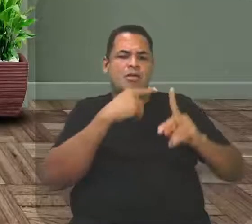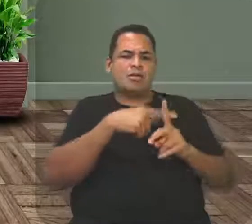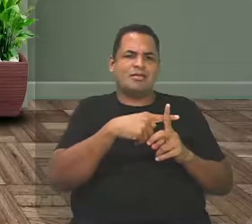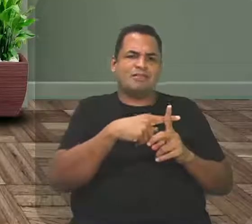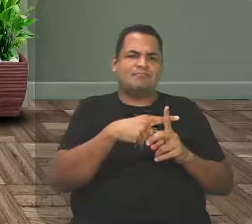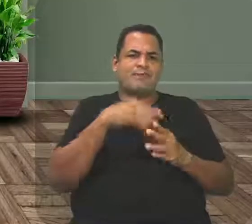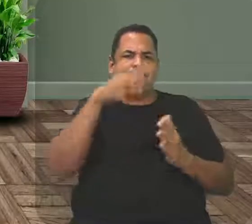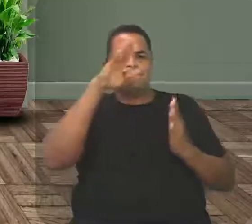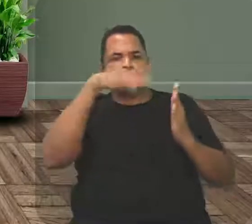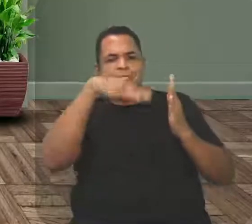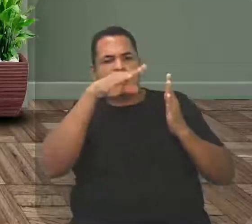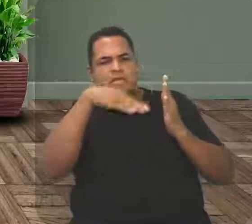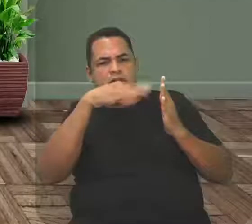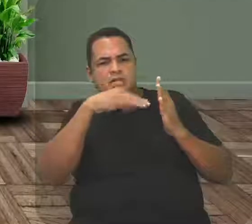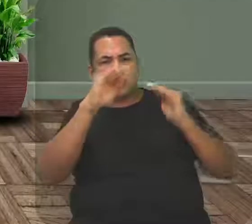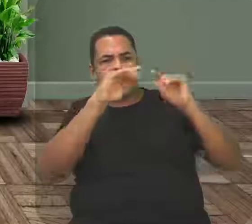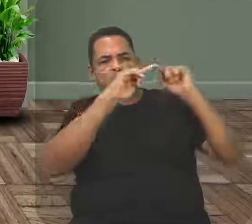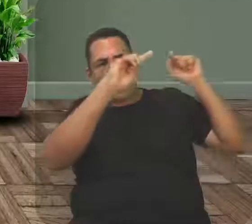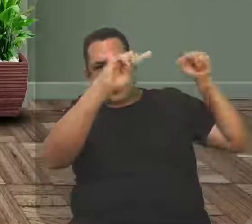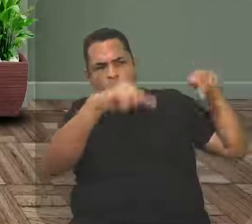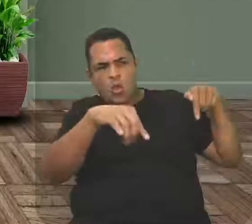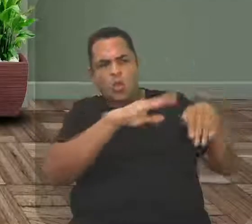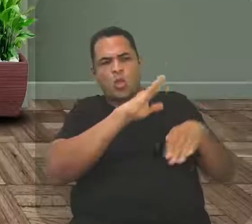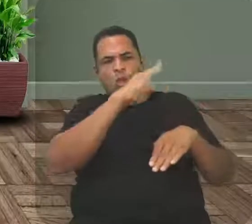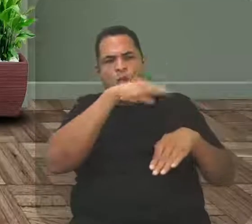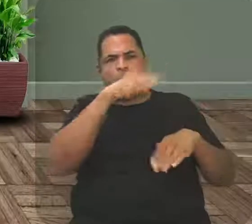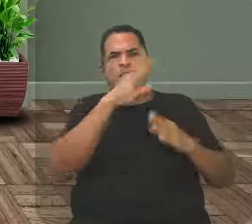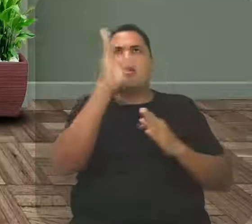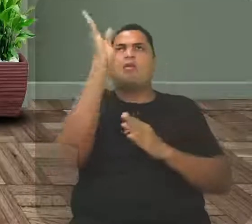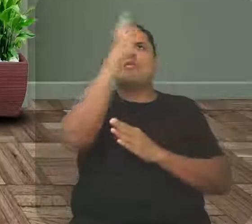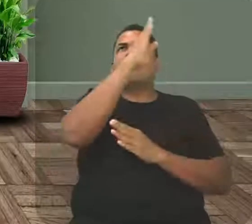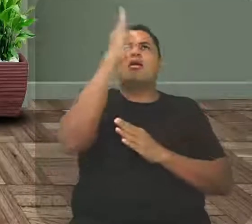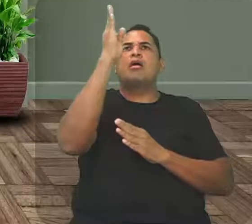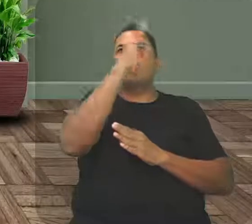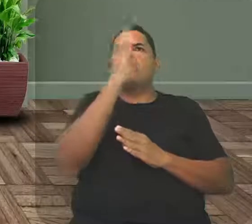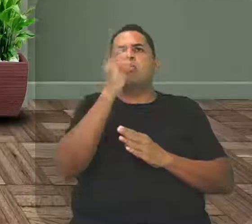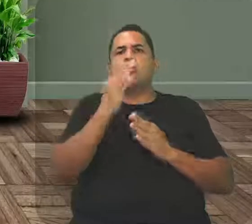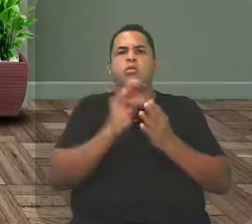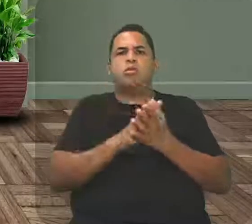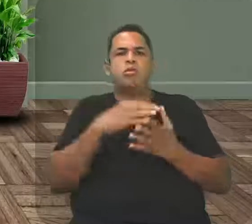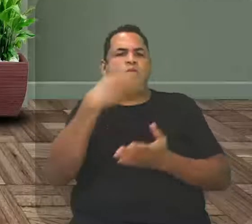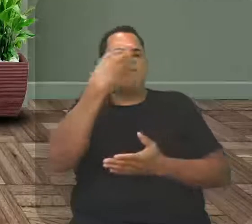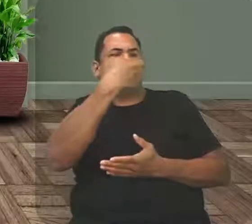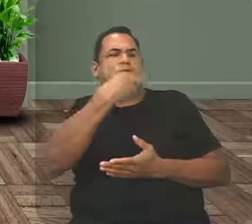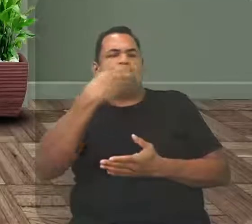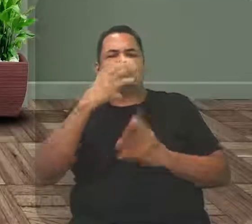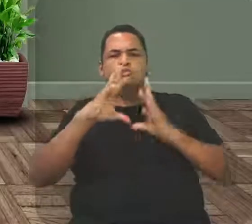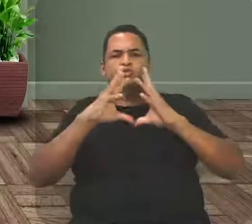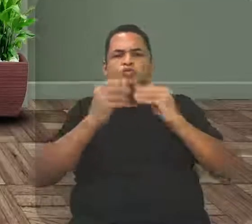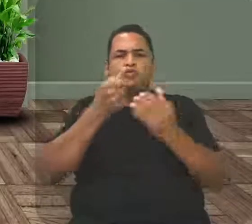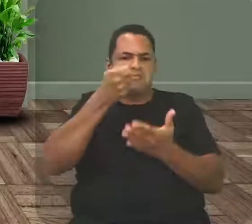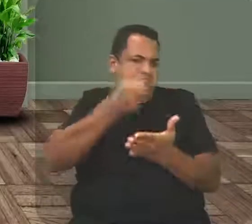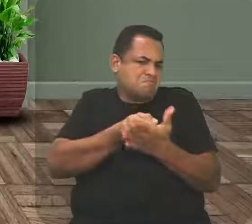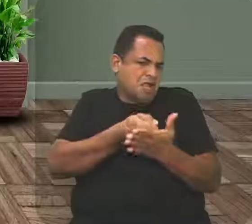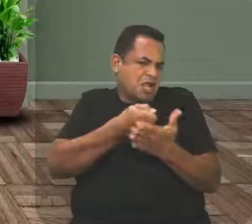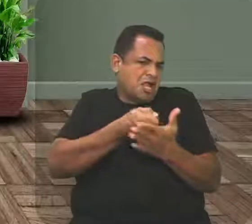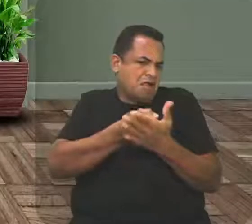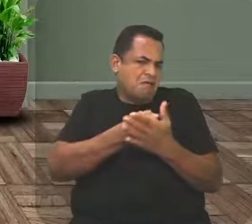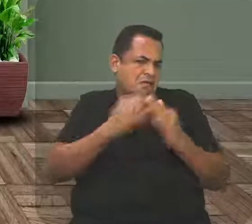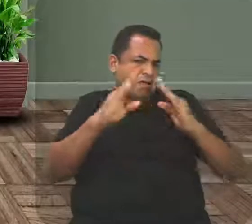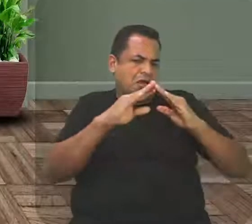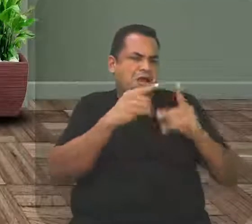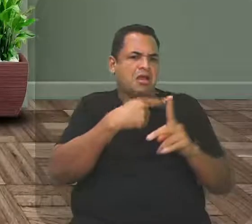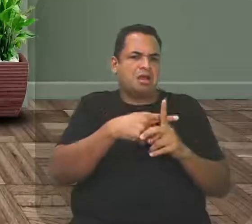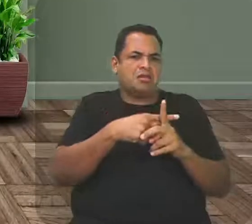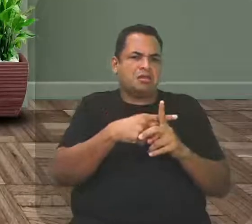eram murais, tetos de capelas, músicas, todas eram financiadas pela igreja. Então, eram